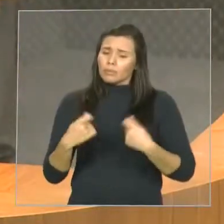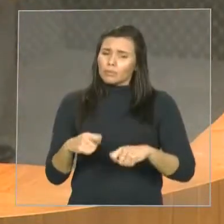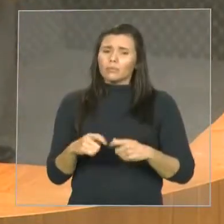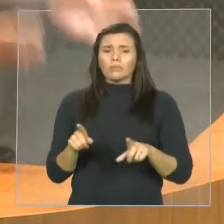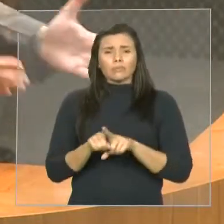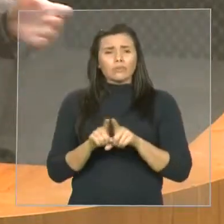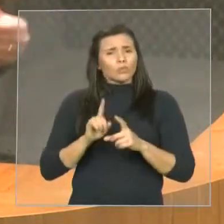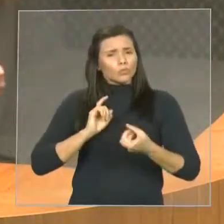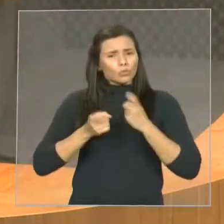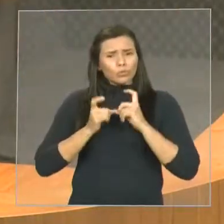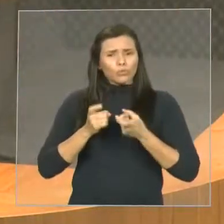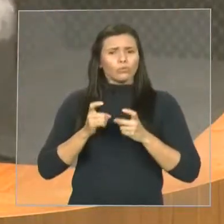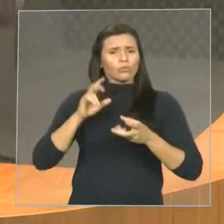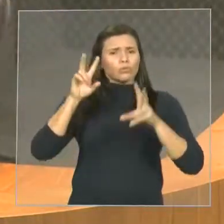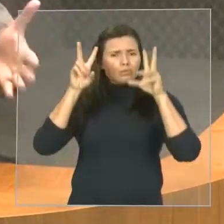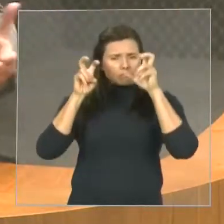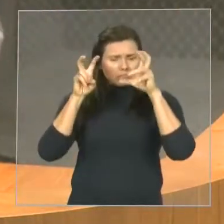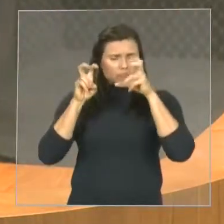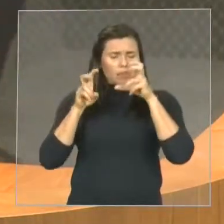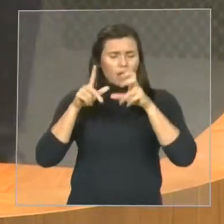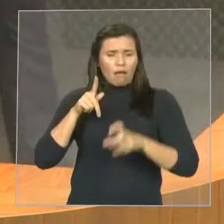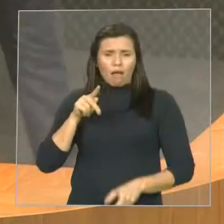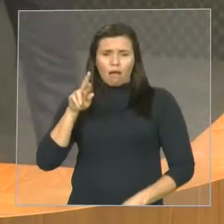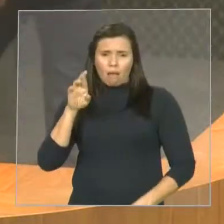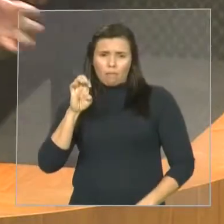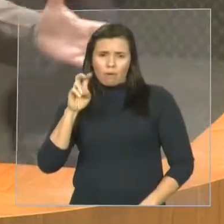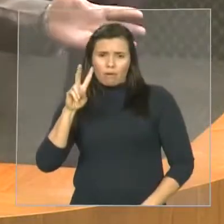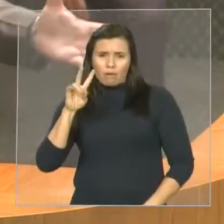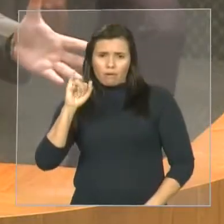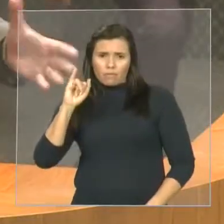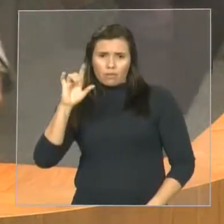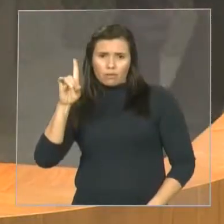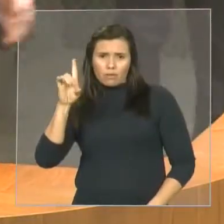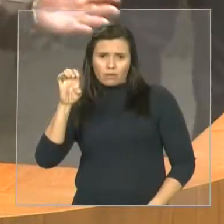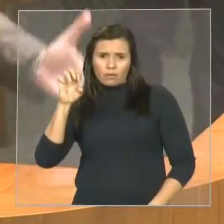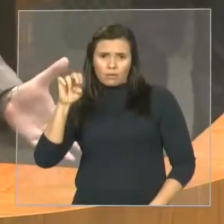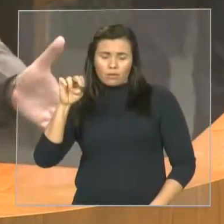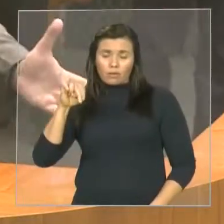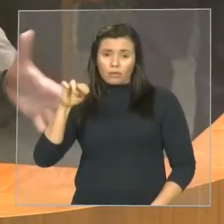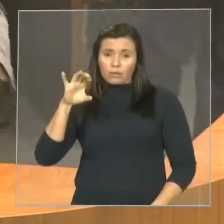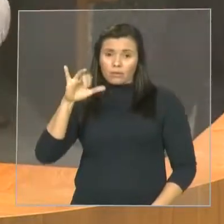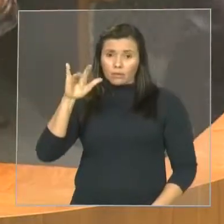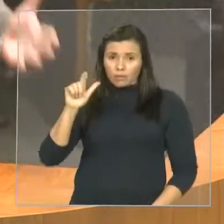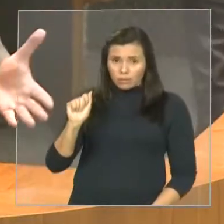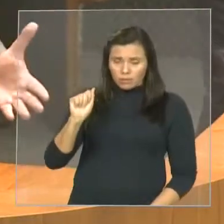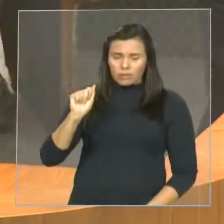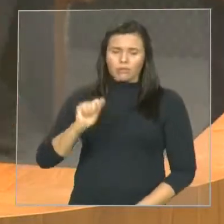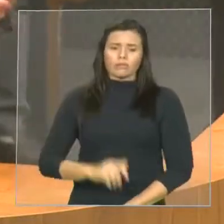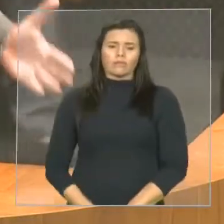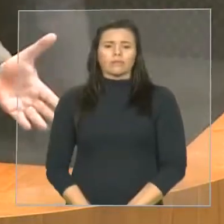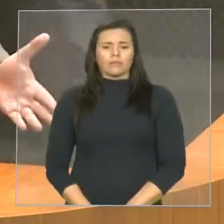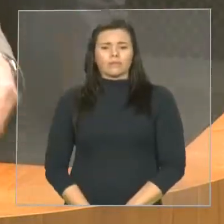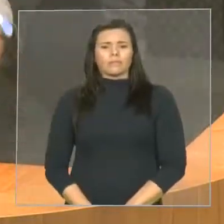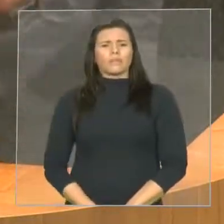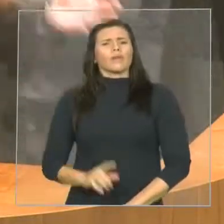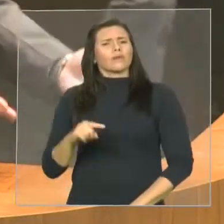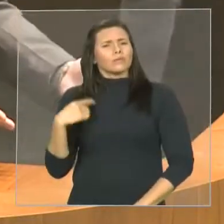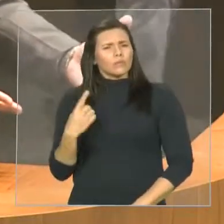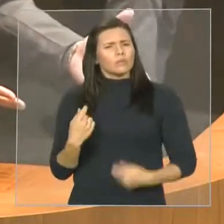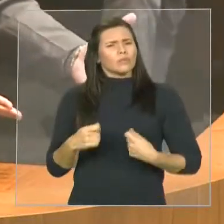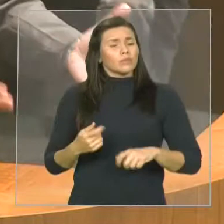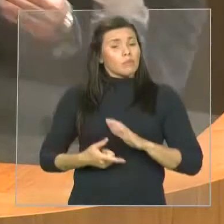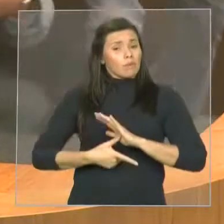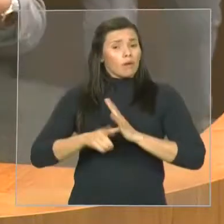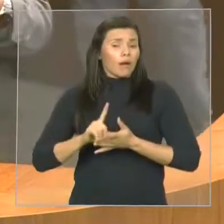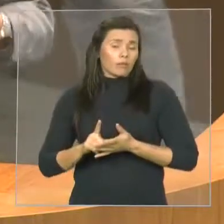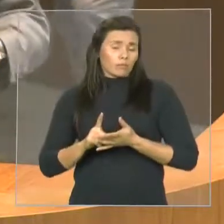discutir, ouvir os sindicatos, ouvir técnicos e especialistas. Vamos discutir essa matéria e vamos votar. Depois de discutida, quem tiver mais voto, aprova.